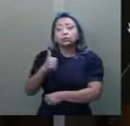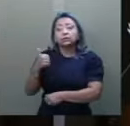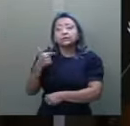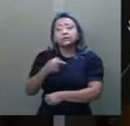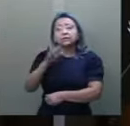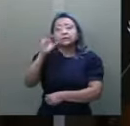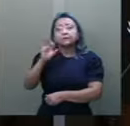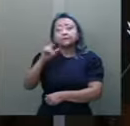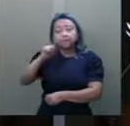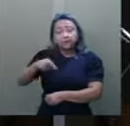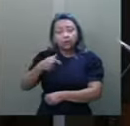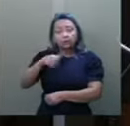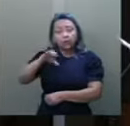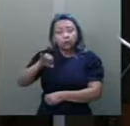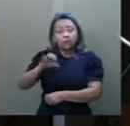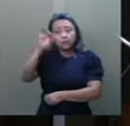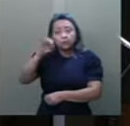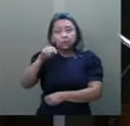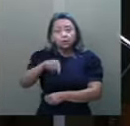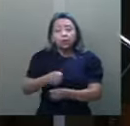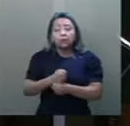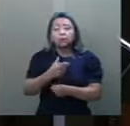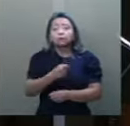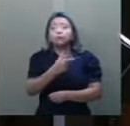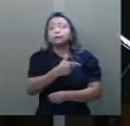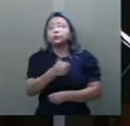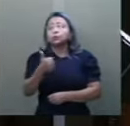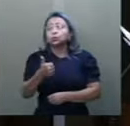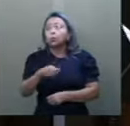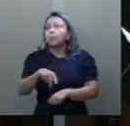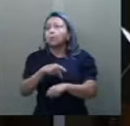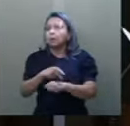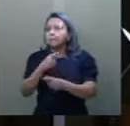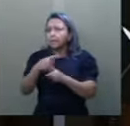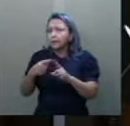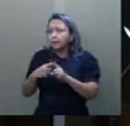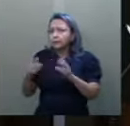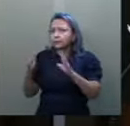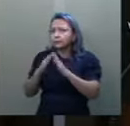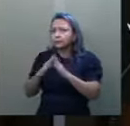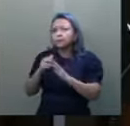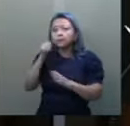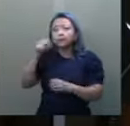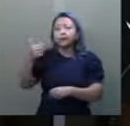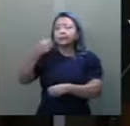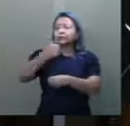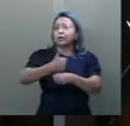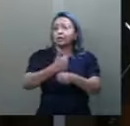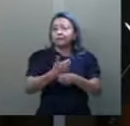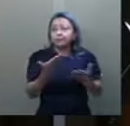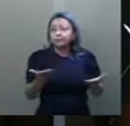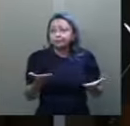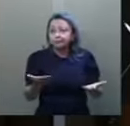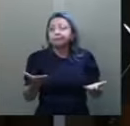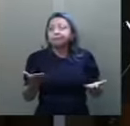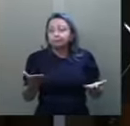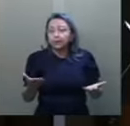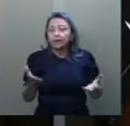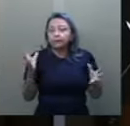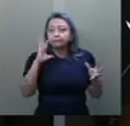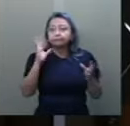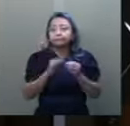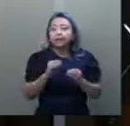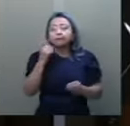% em 2021, num país em que metade dos lares são chefiados por mulheres, ou seja, vem do